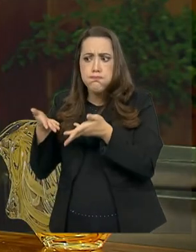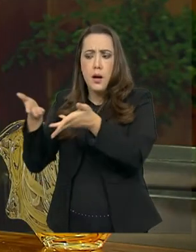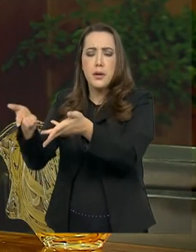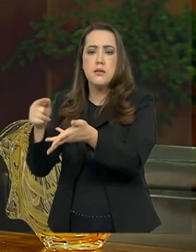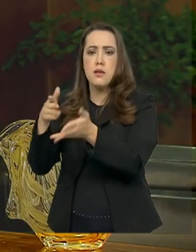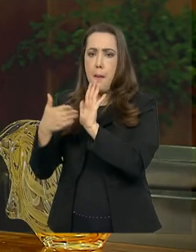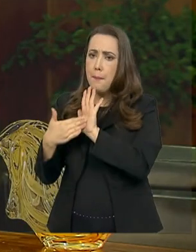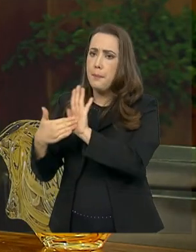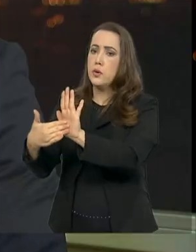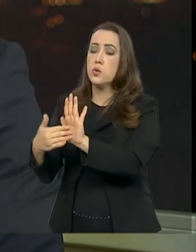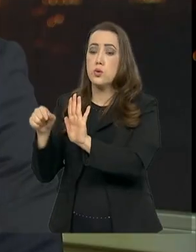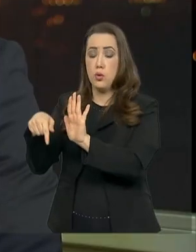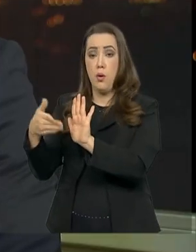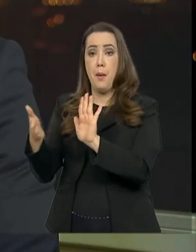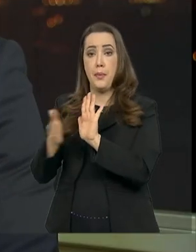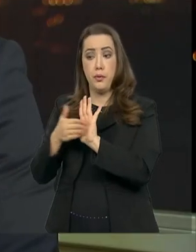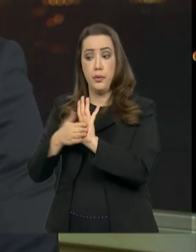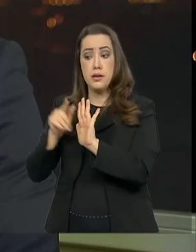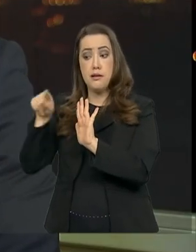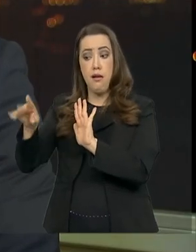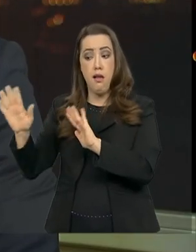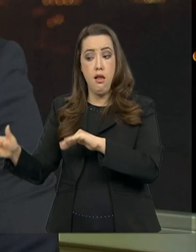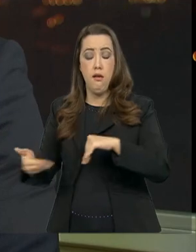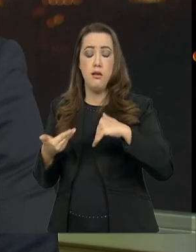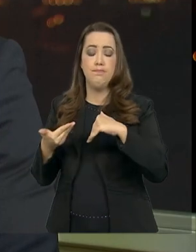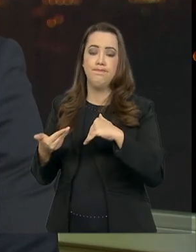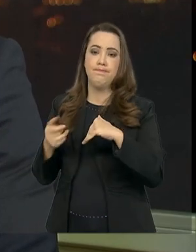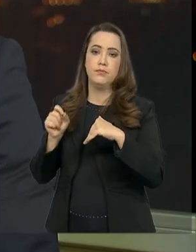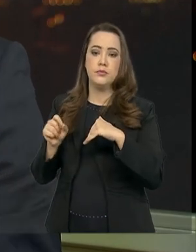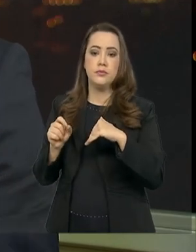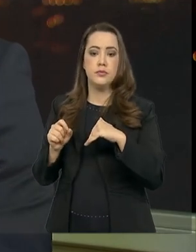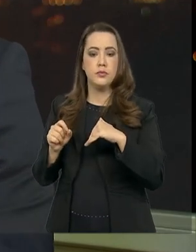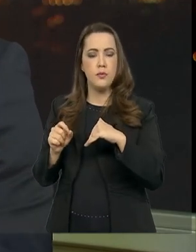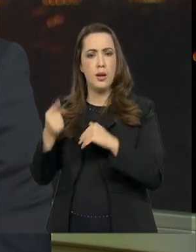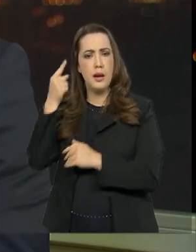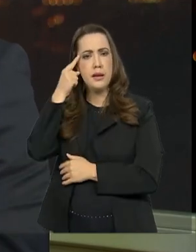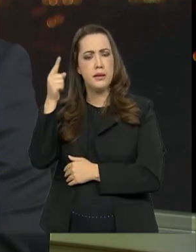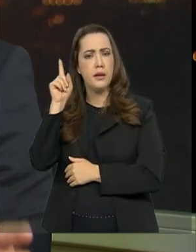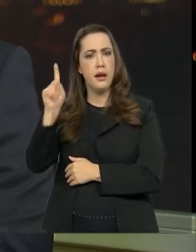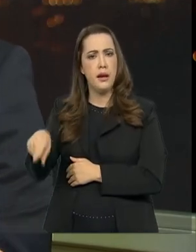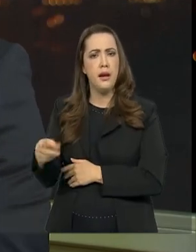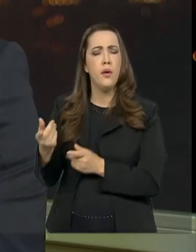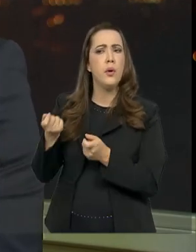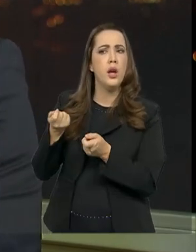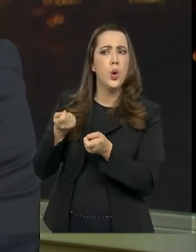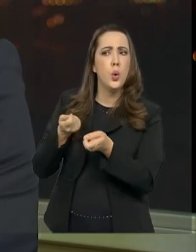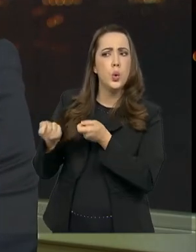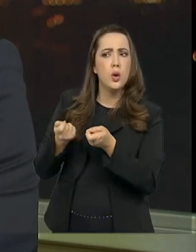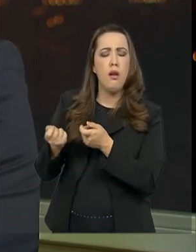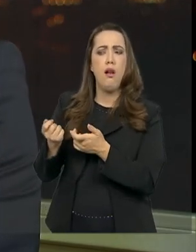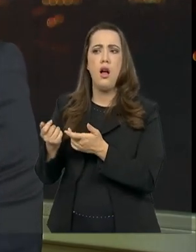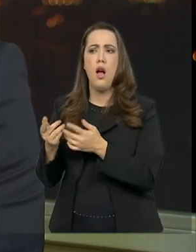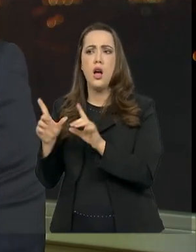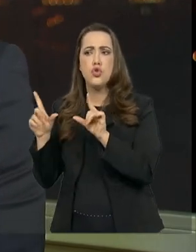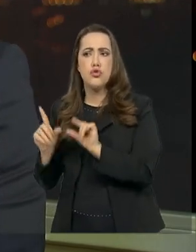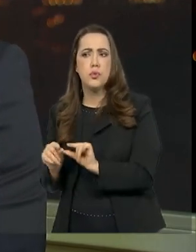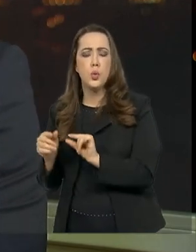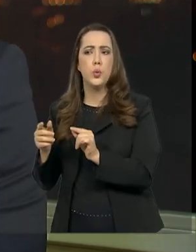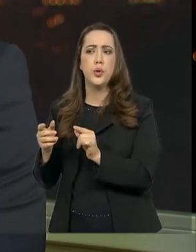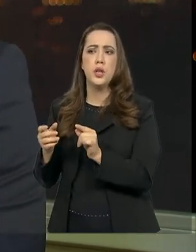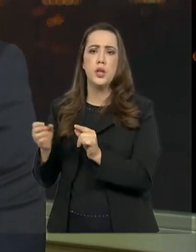Governo Federal lá para o Congresso Nacional. A ideia seria racionalizar, modernizar e